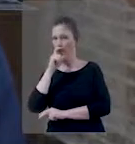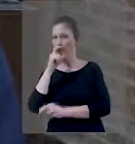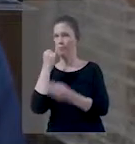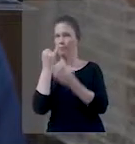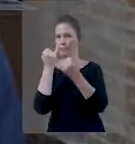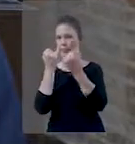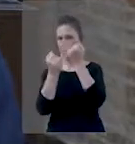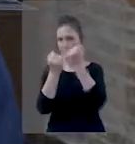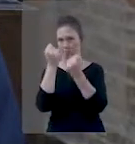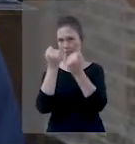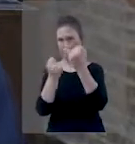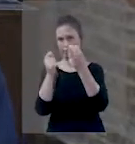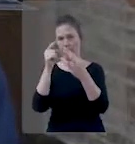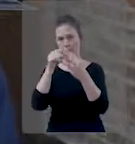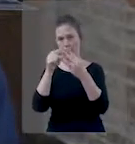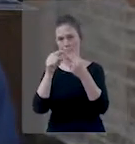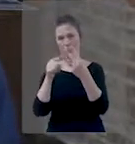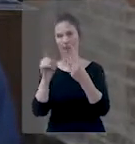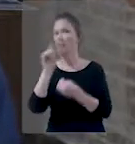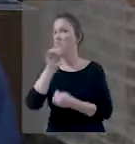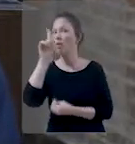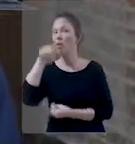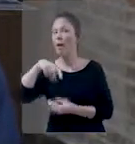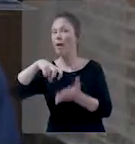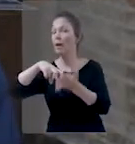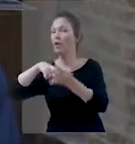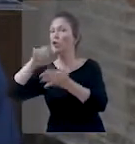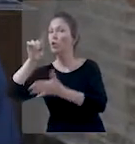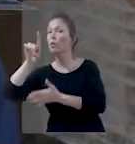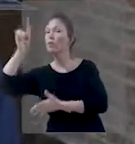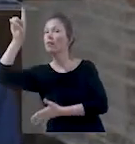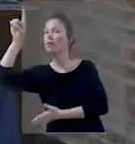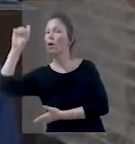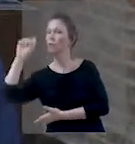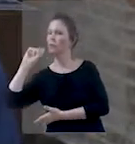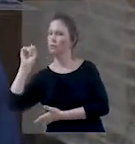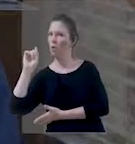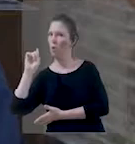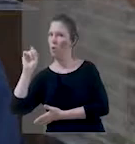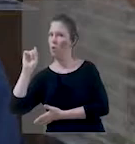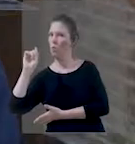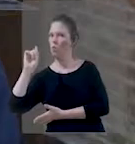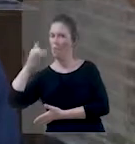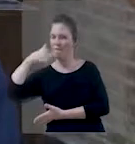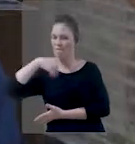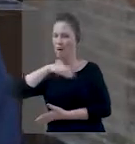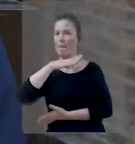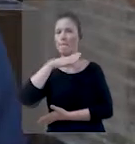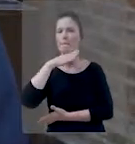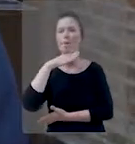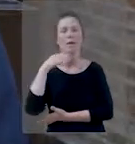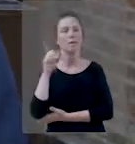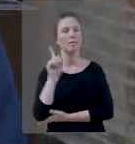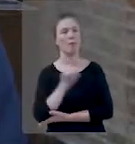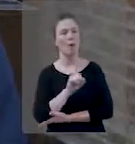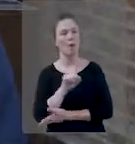exemplos. Na realidade, o filho não é punido por Deus, ele não é castigado, não é condenado pelos pecados do